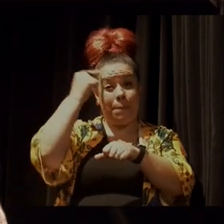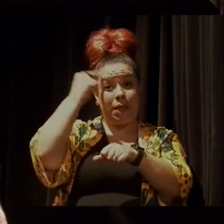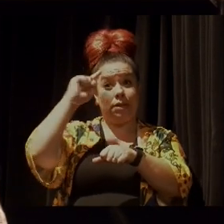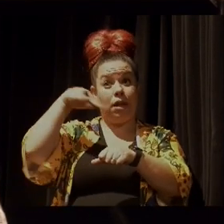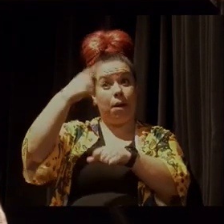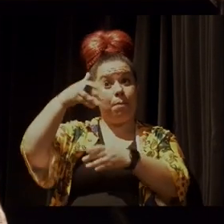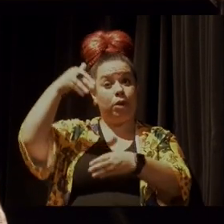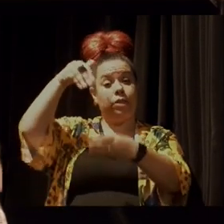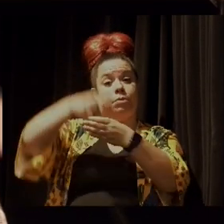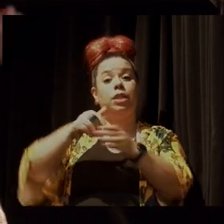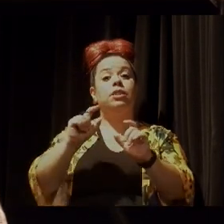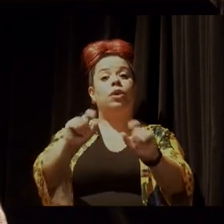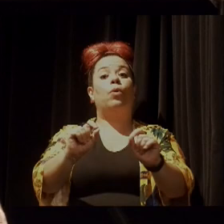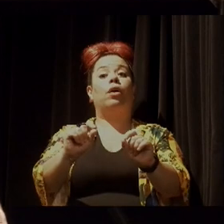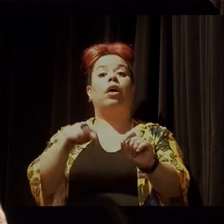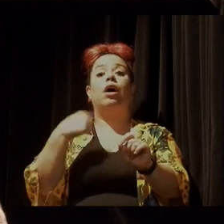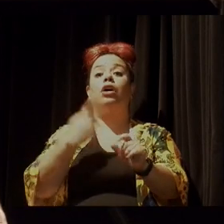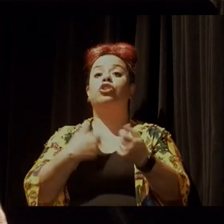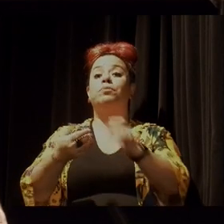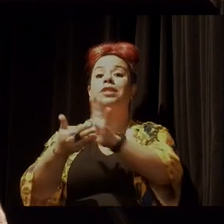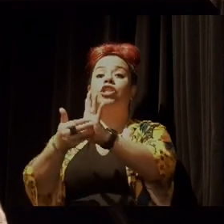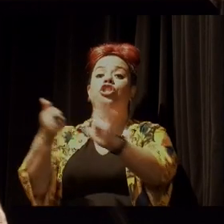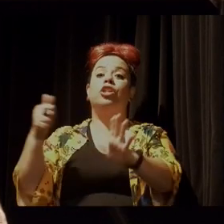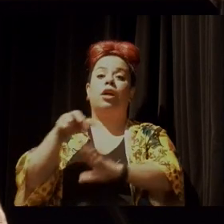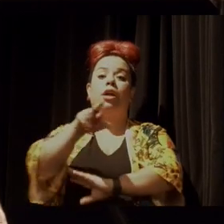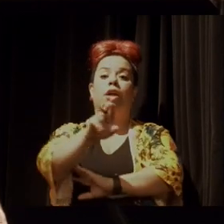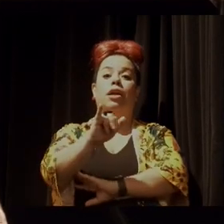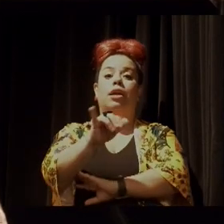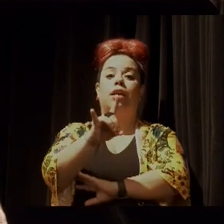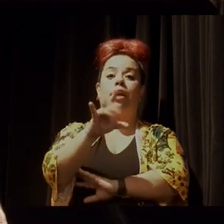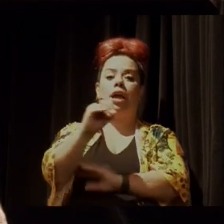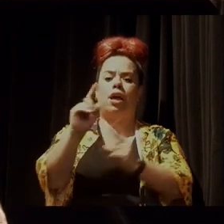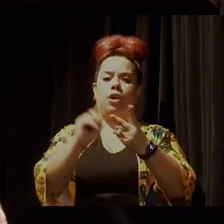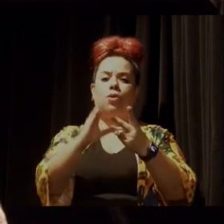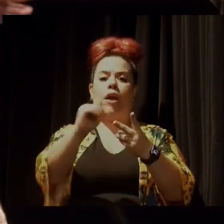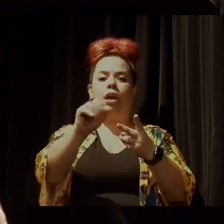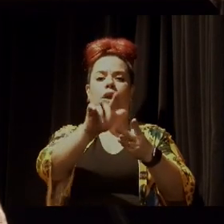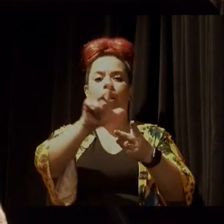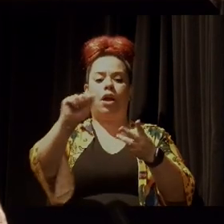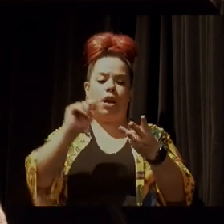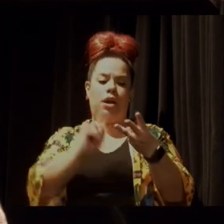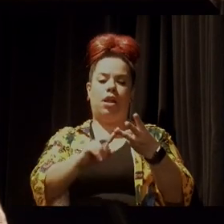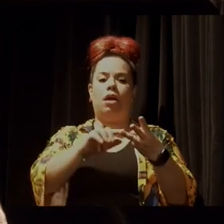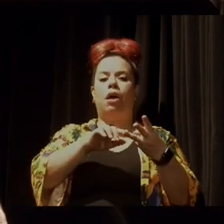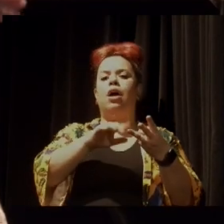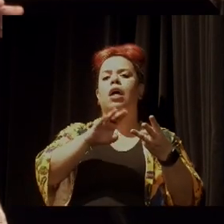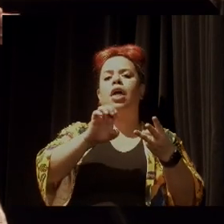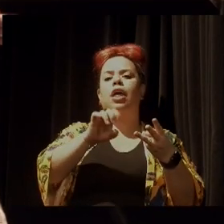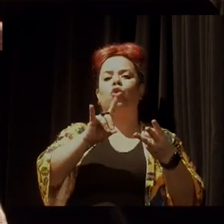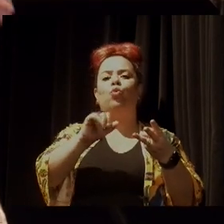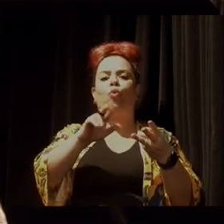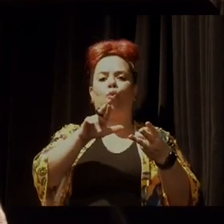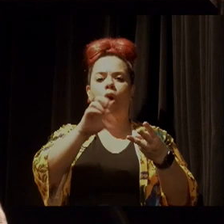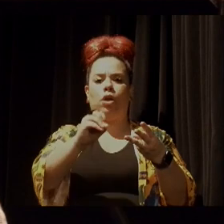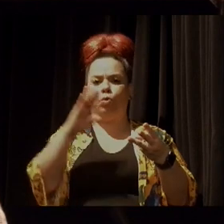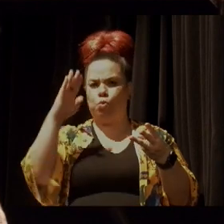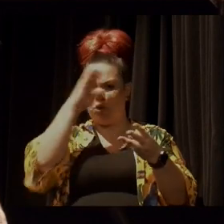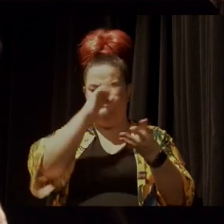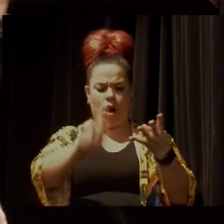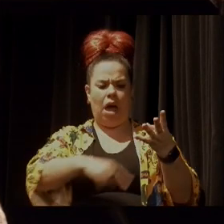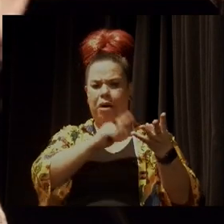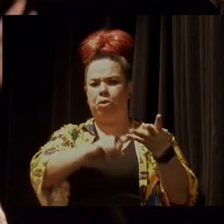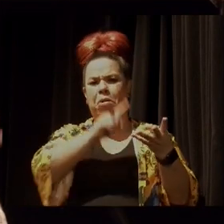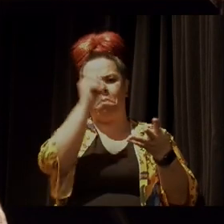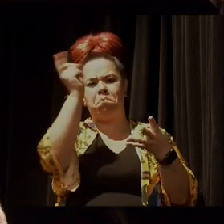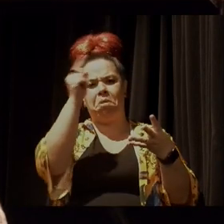eleição, vamos tirar o Ricardo Salles, vamos tirar a Carla Zambelli, vamos tirar Eduardo Bolsonaro, vamos tirar toda essa